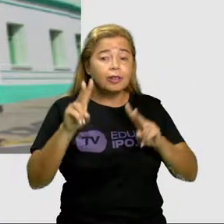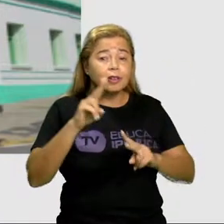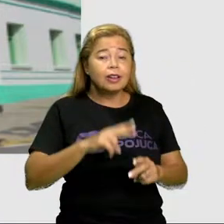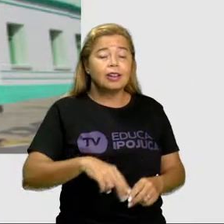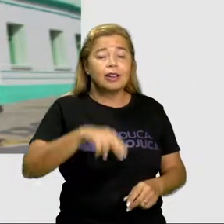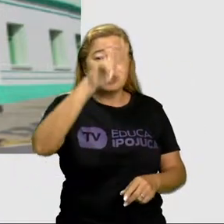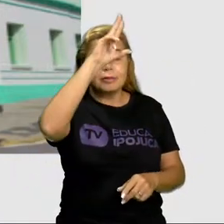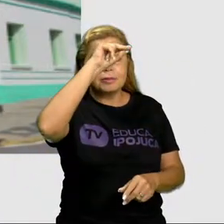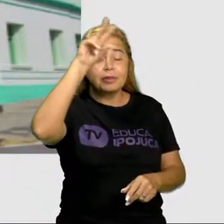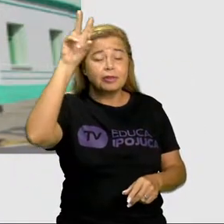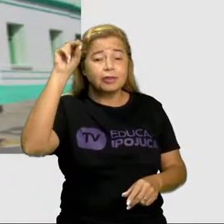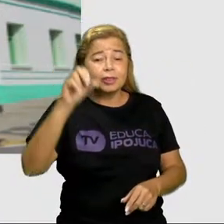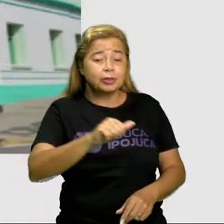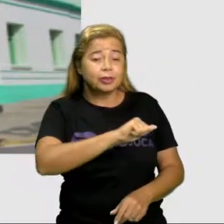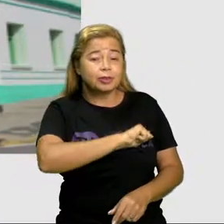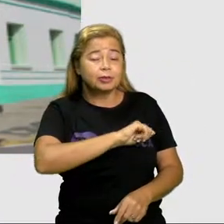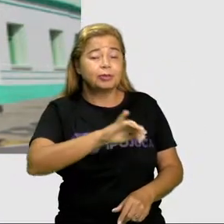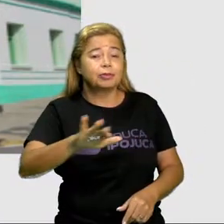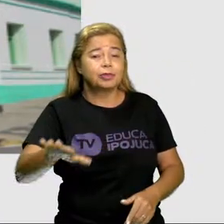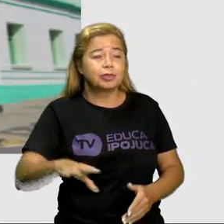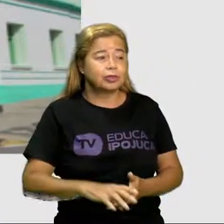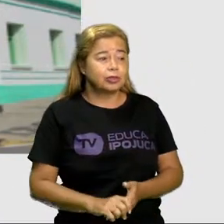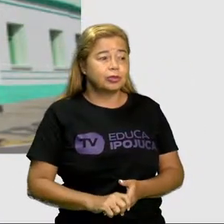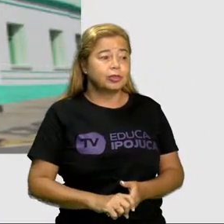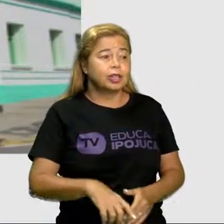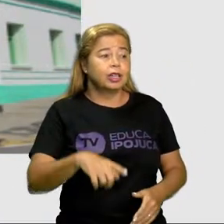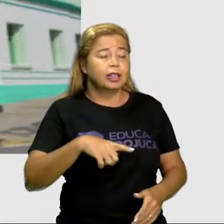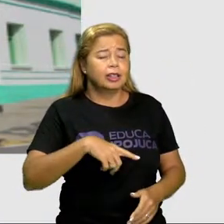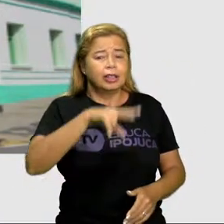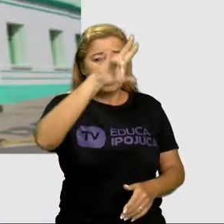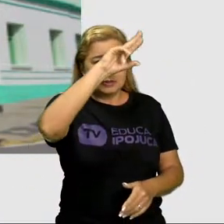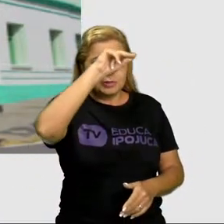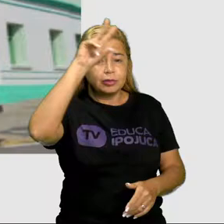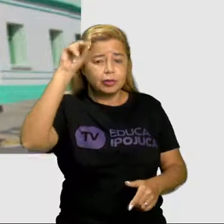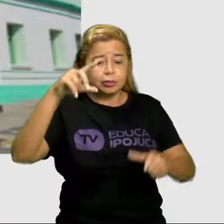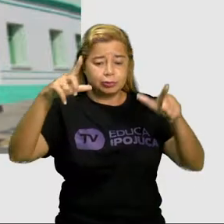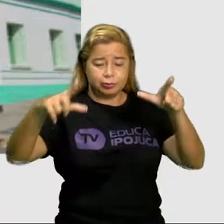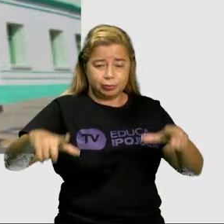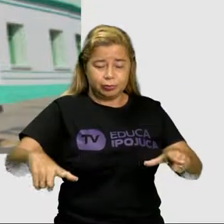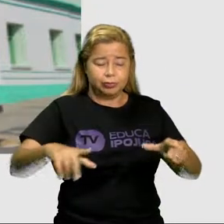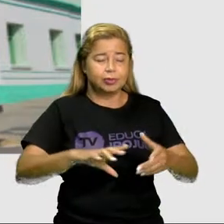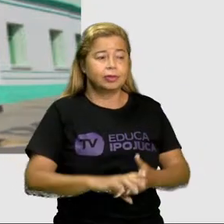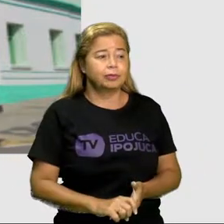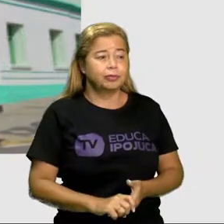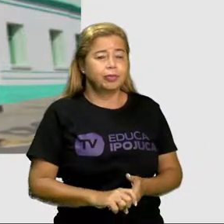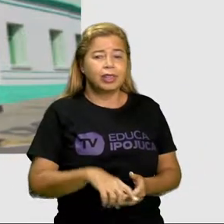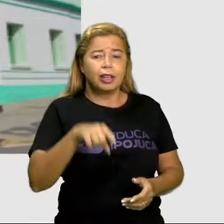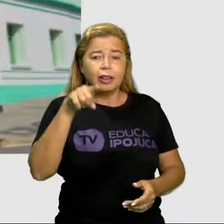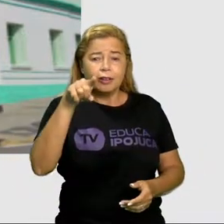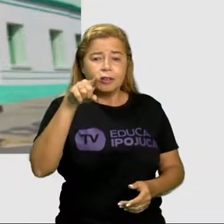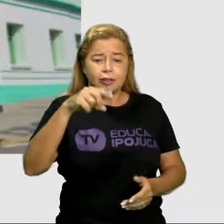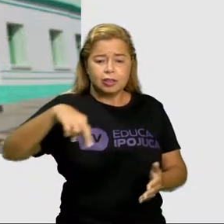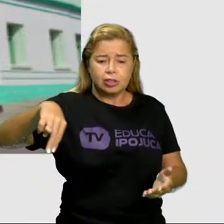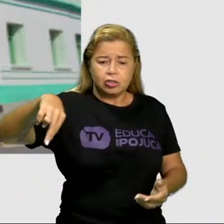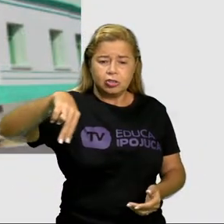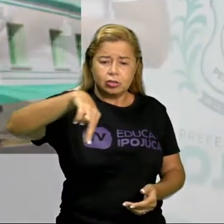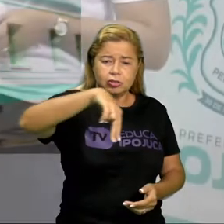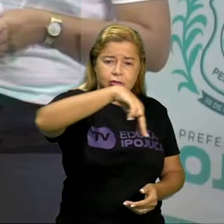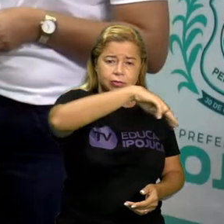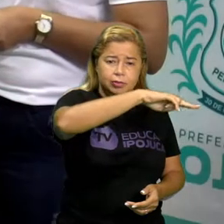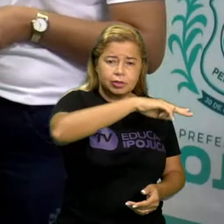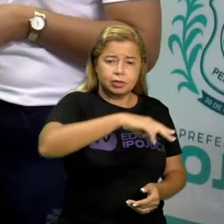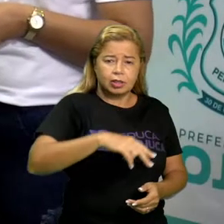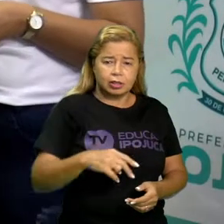município de Ipojuca. Aqui a gente tem o governo municipal, que é o local da Prefeitura. Quem já passou na frente da Prefeitura?